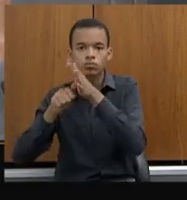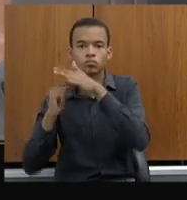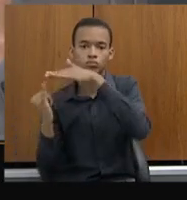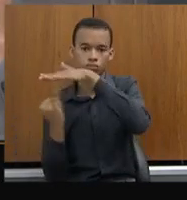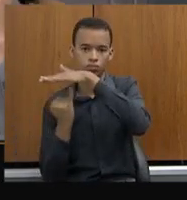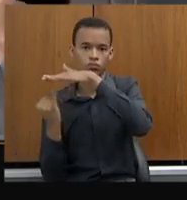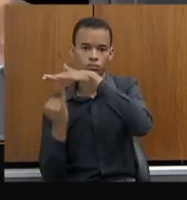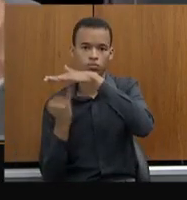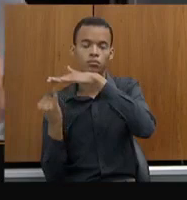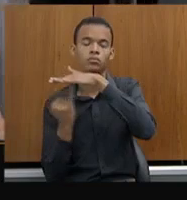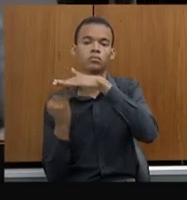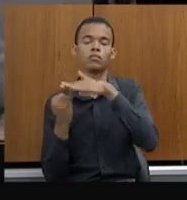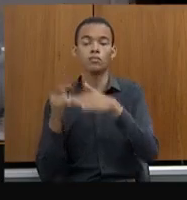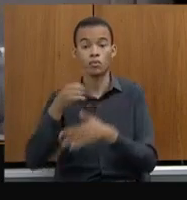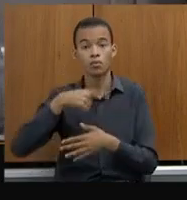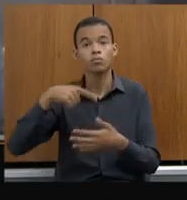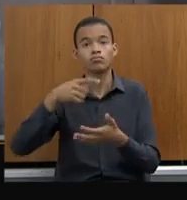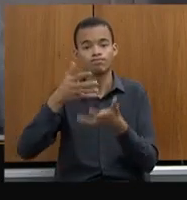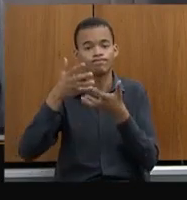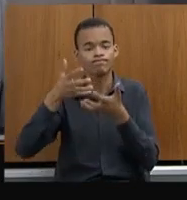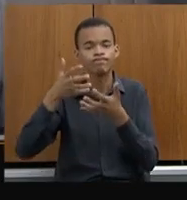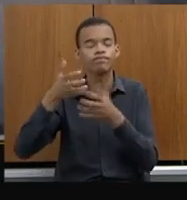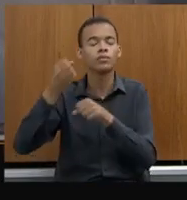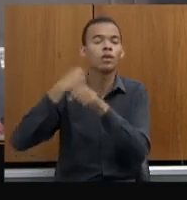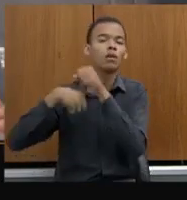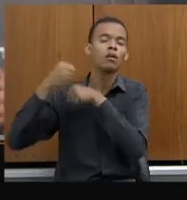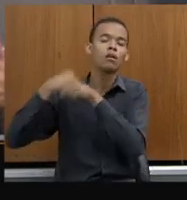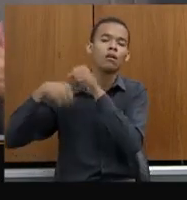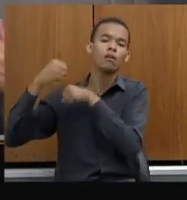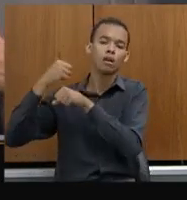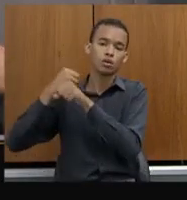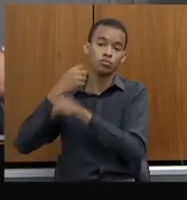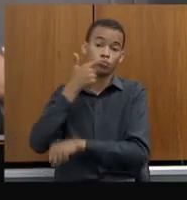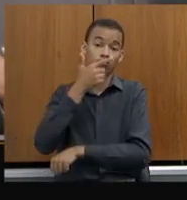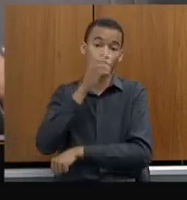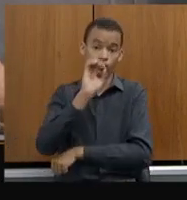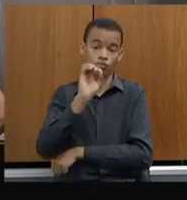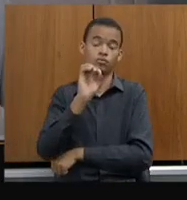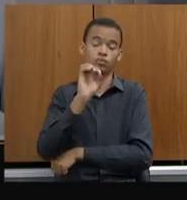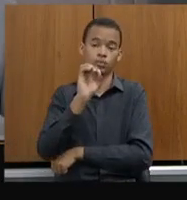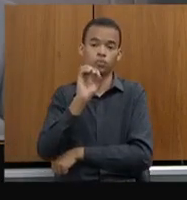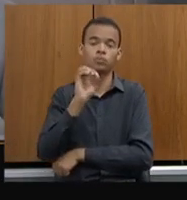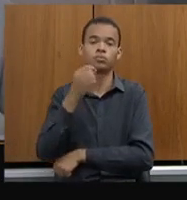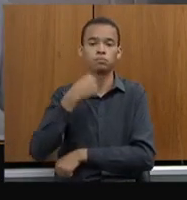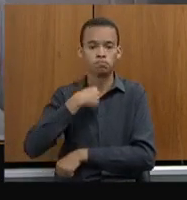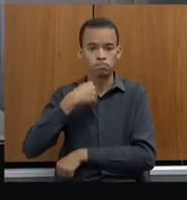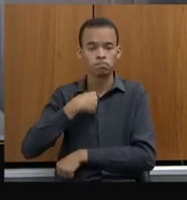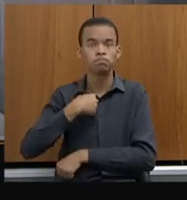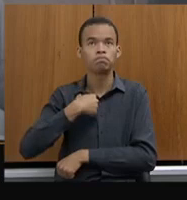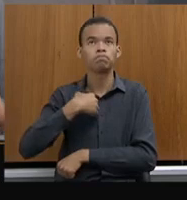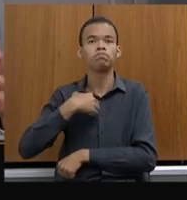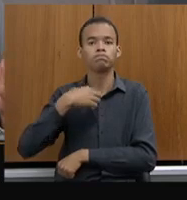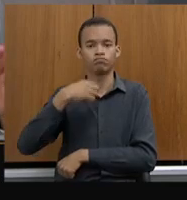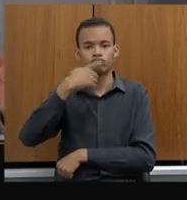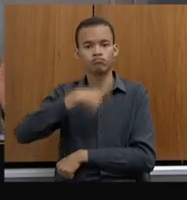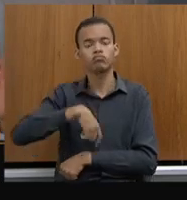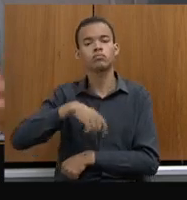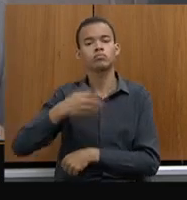desejada por nós há mais de 20 anos, eu mesmo, em 2000, e em 2003